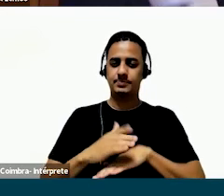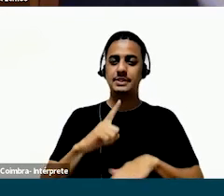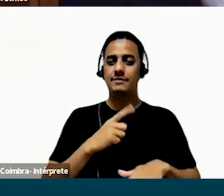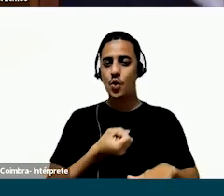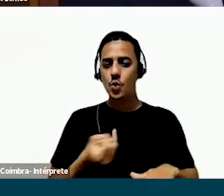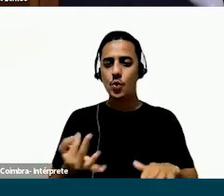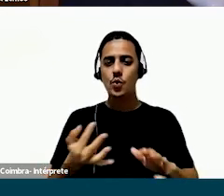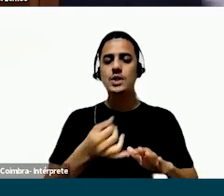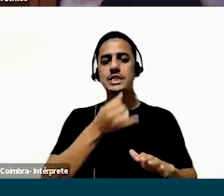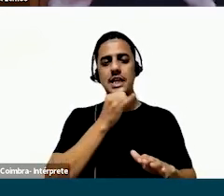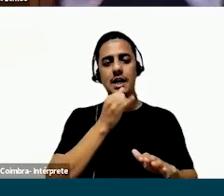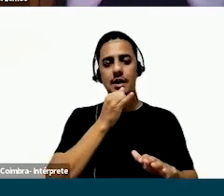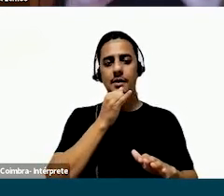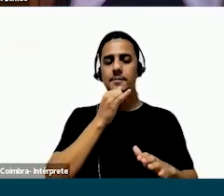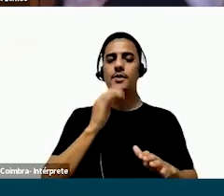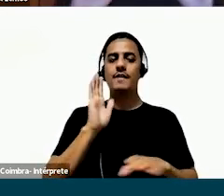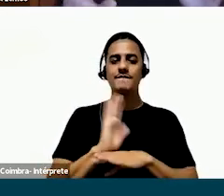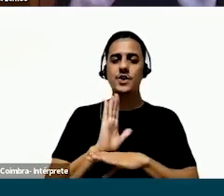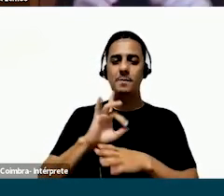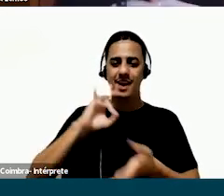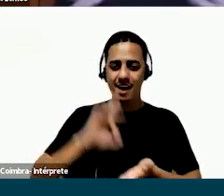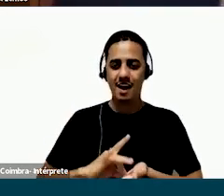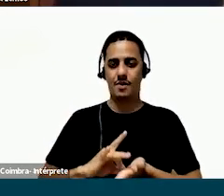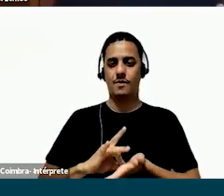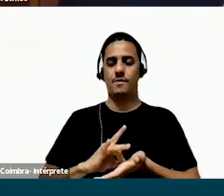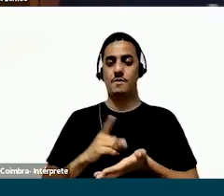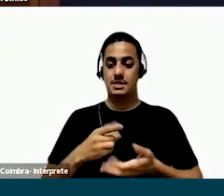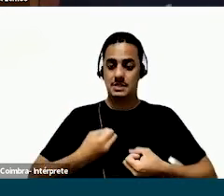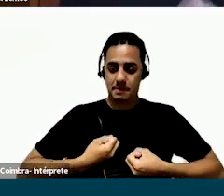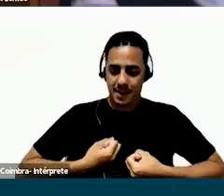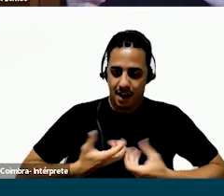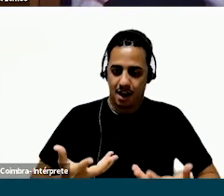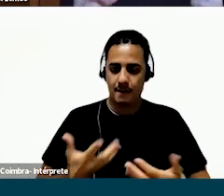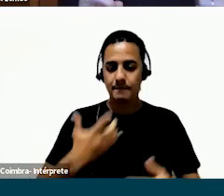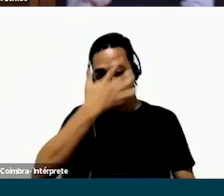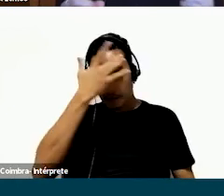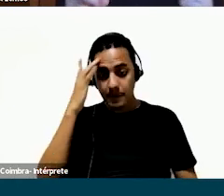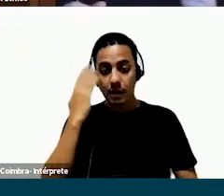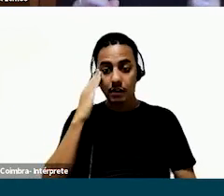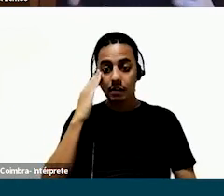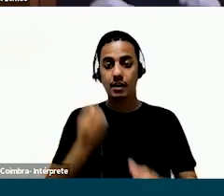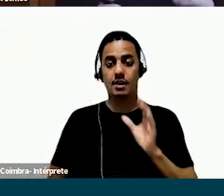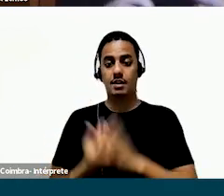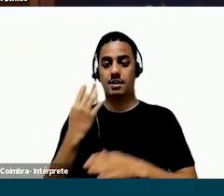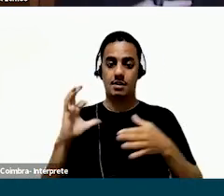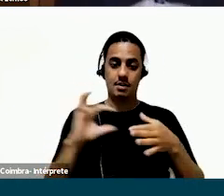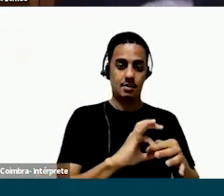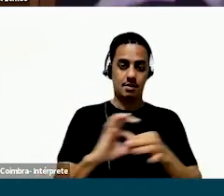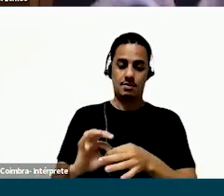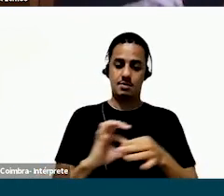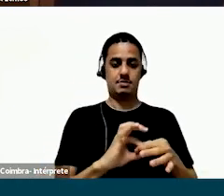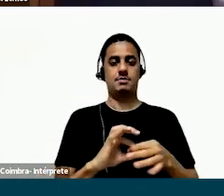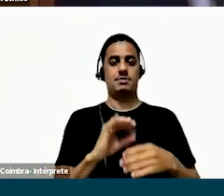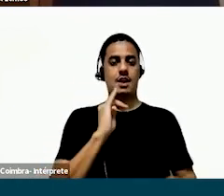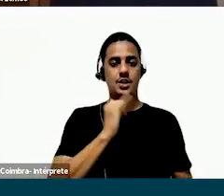o exercício também contou com alguns exemplos de filmes reais para inspirar as pessoas e para que também elas conseguissem entender como criar a conexão